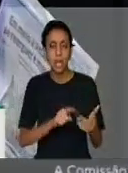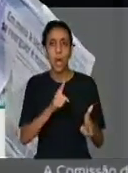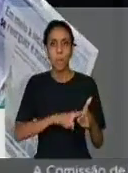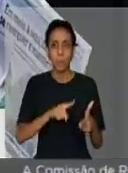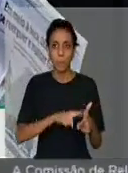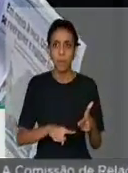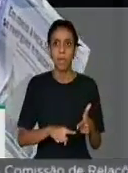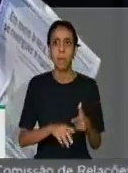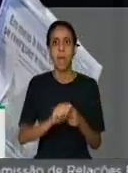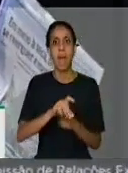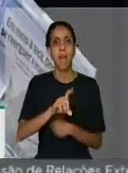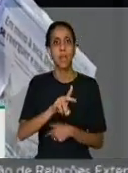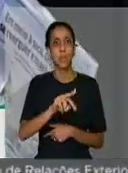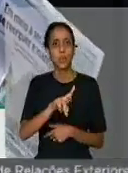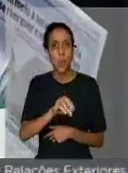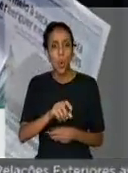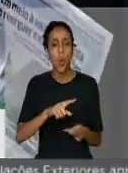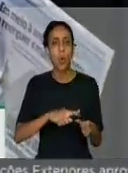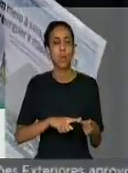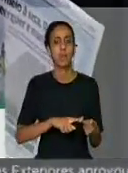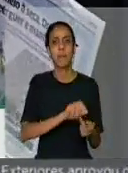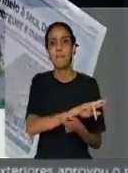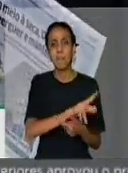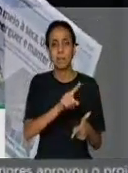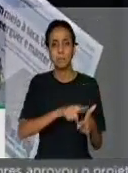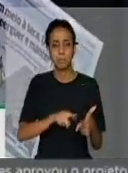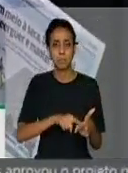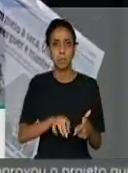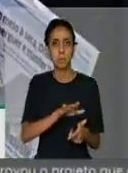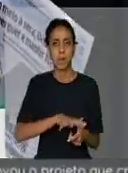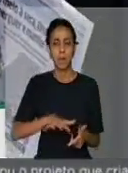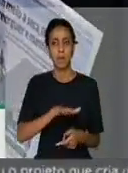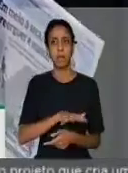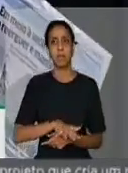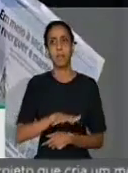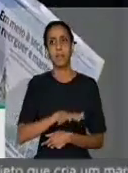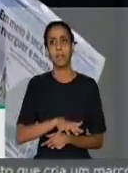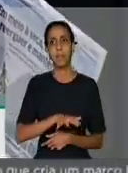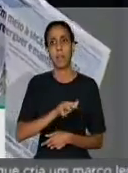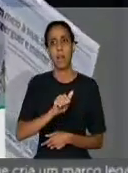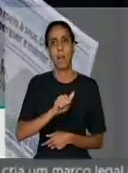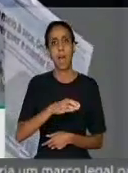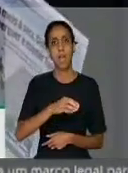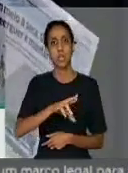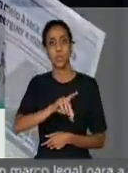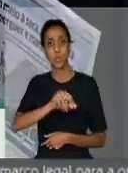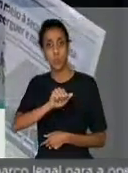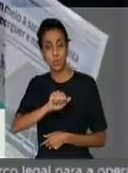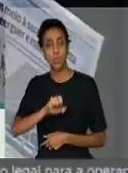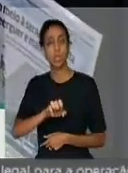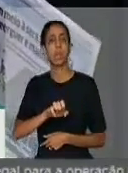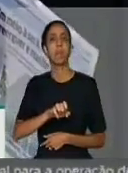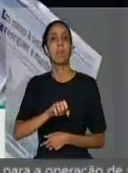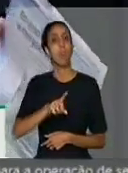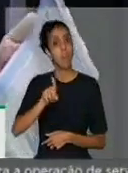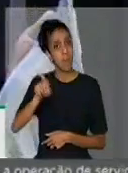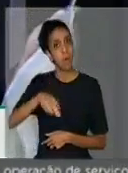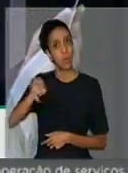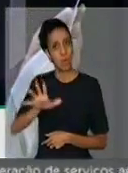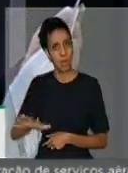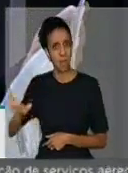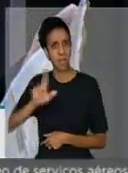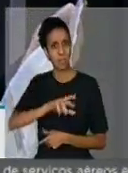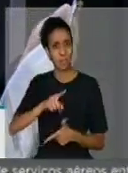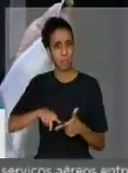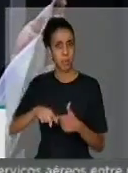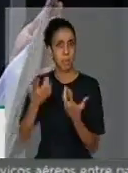perente irrigado, da piscicultura, das questões relativas à açudagem que passa o Nordeste, que passa, acima